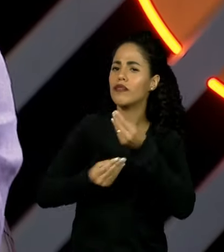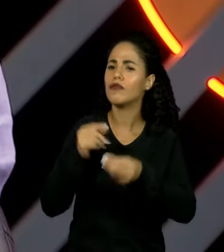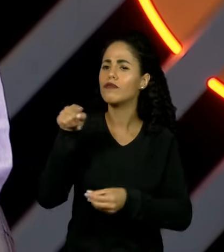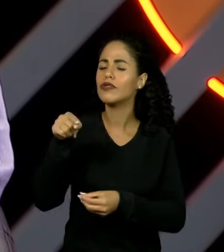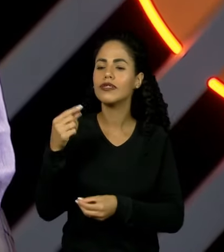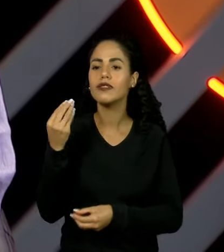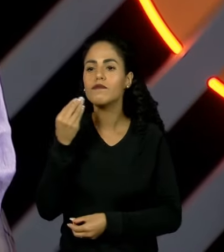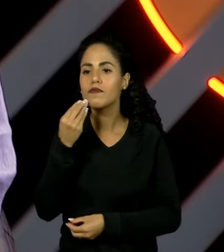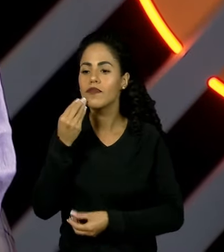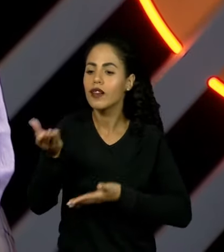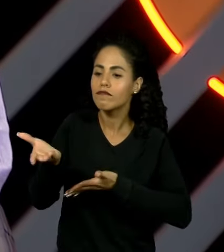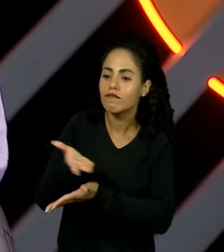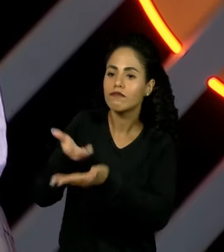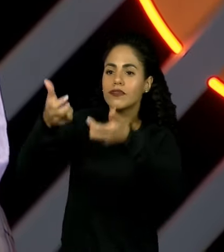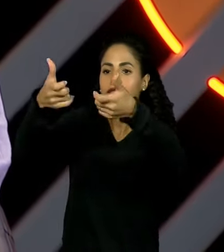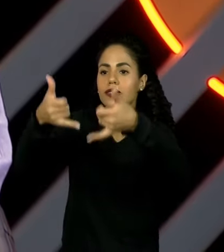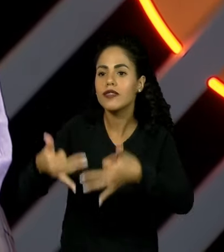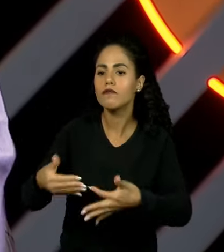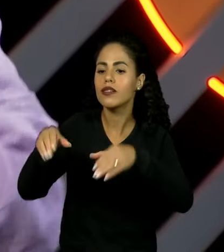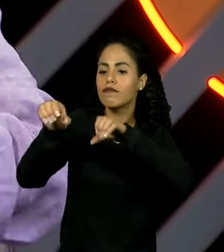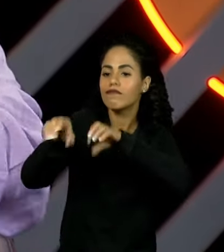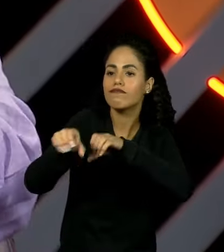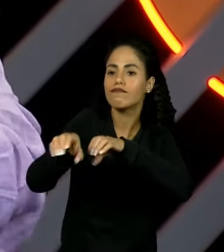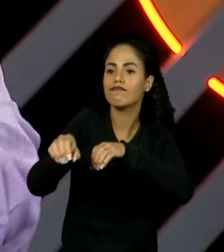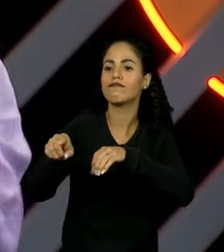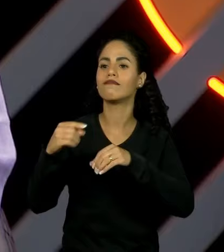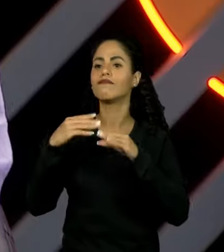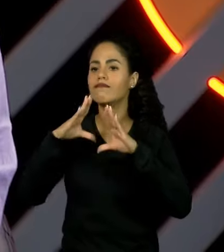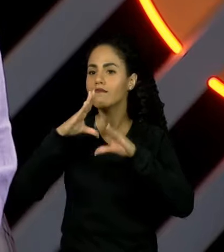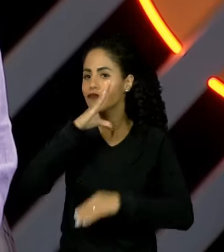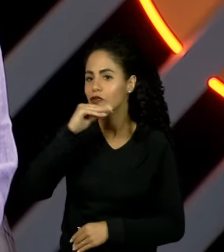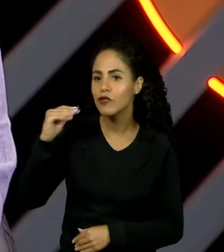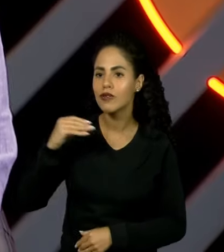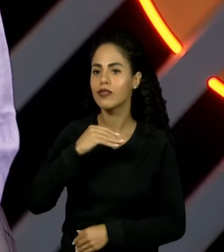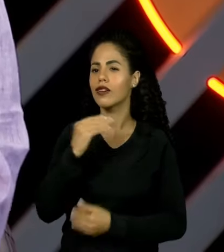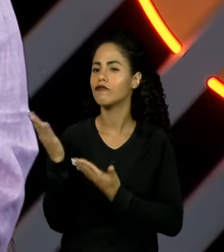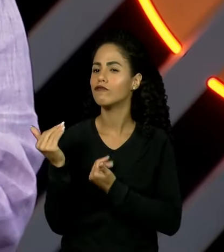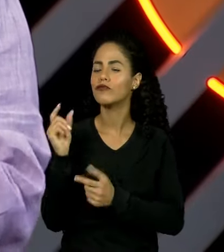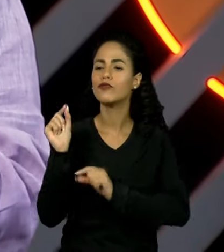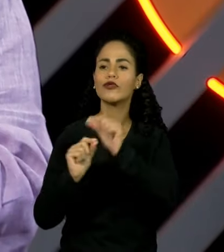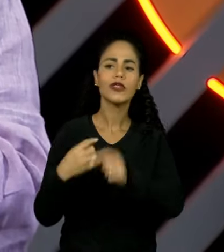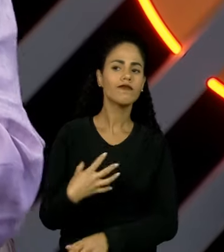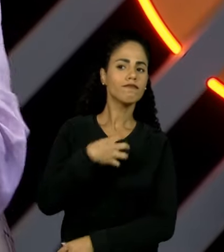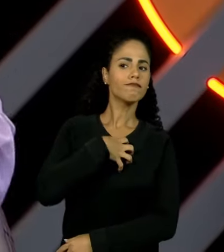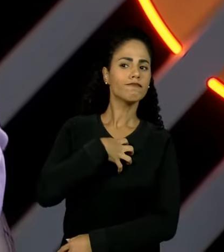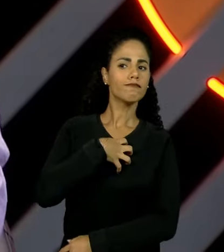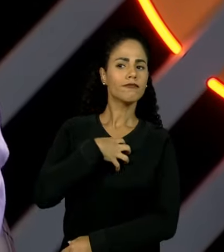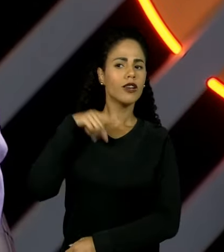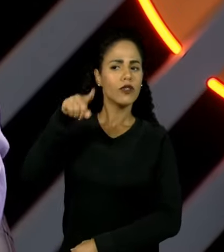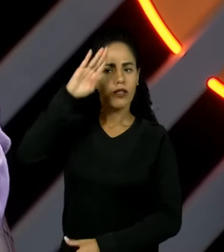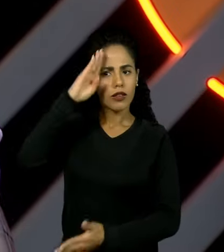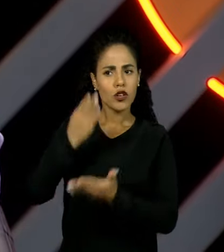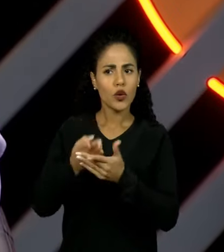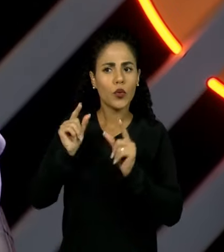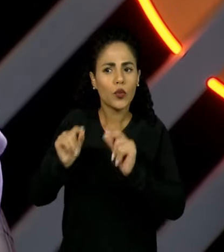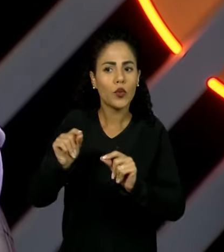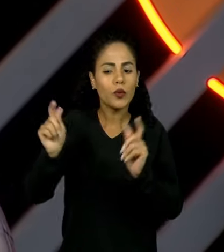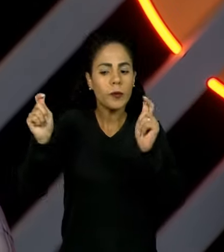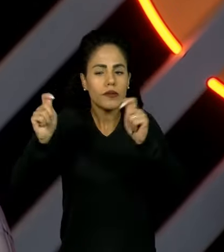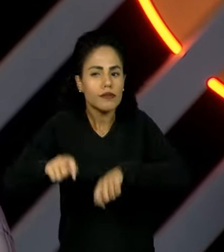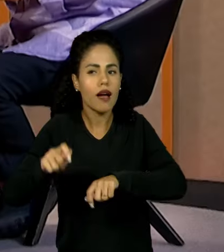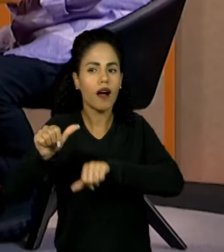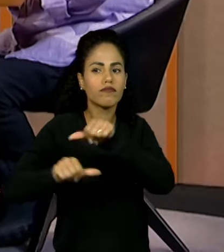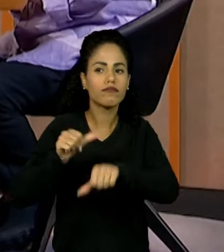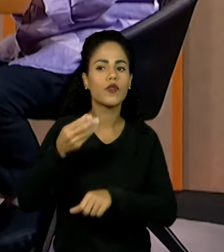a sua história com os adolescentes, o que você sente e o que você acredita que pode